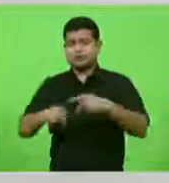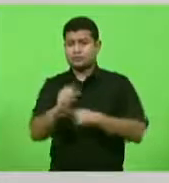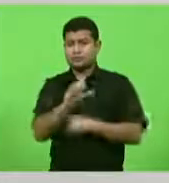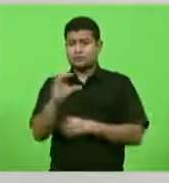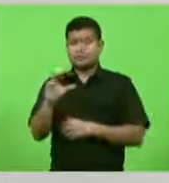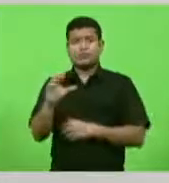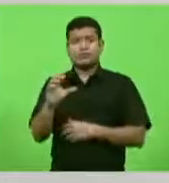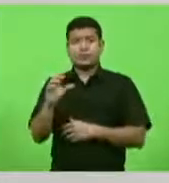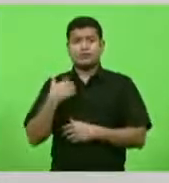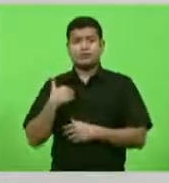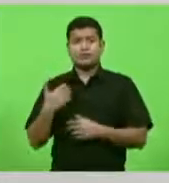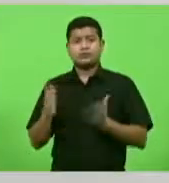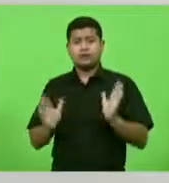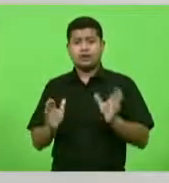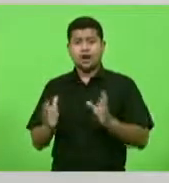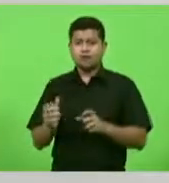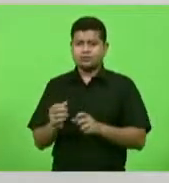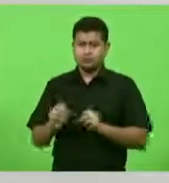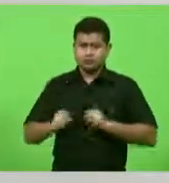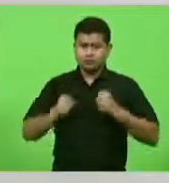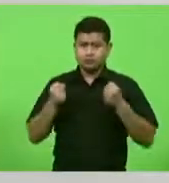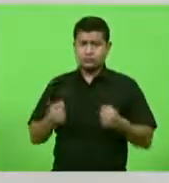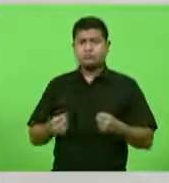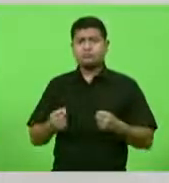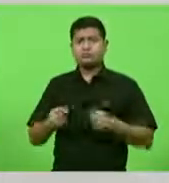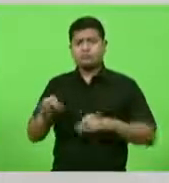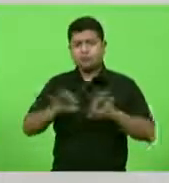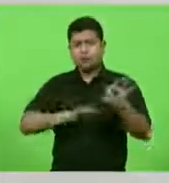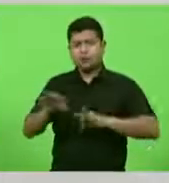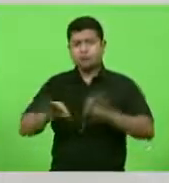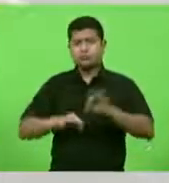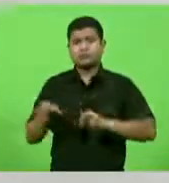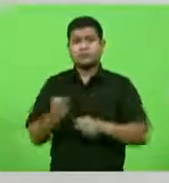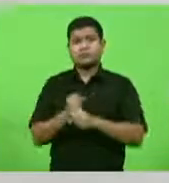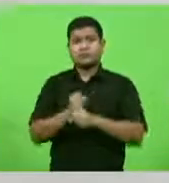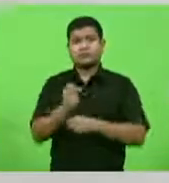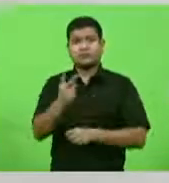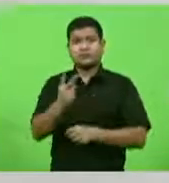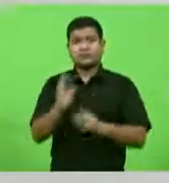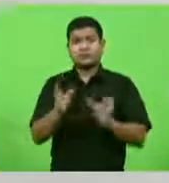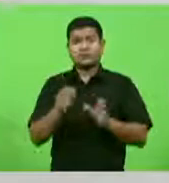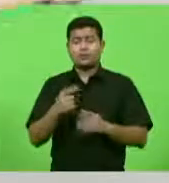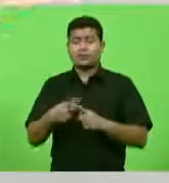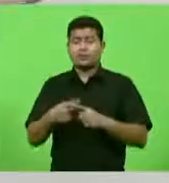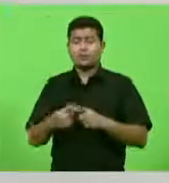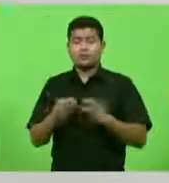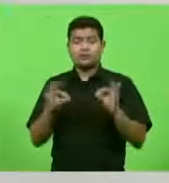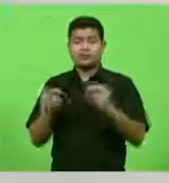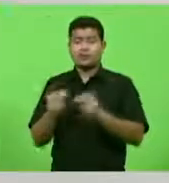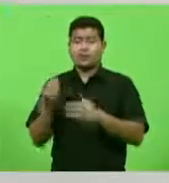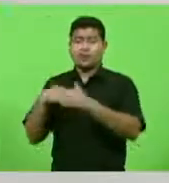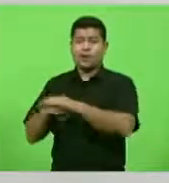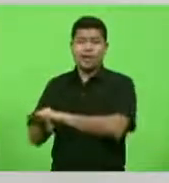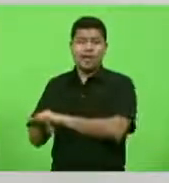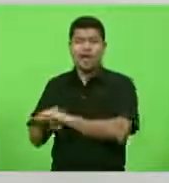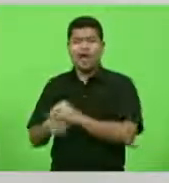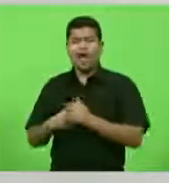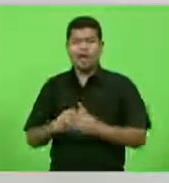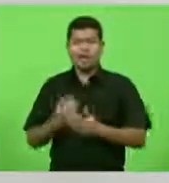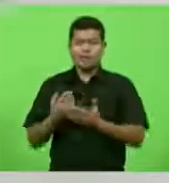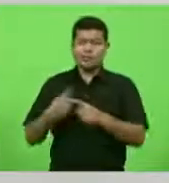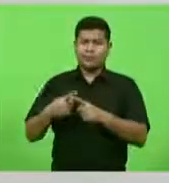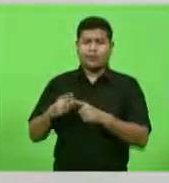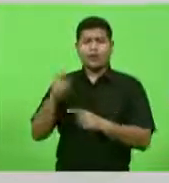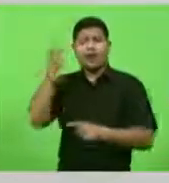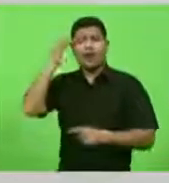construímos nesses dois anos. porque tudo, de repente, vai para o fundo da gaveta, porque não é prioridade desse, não é prioridade daquele,